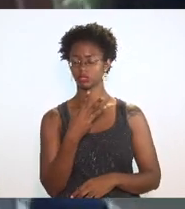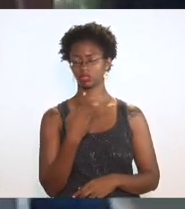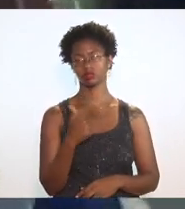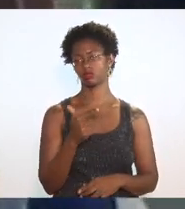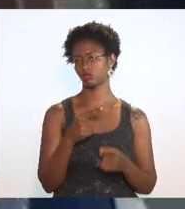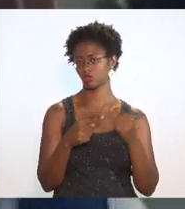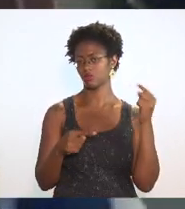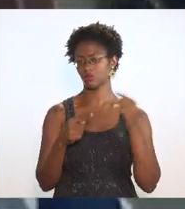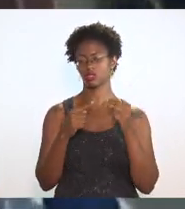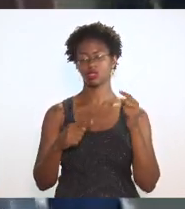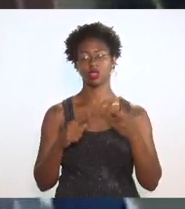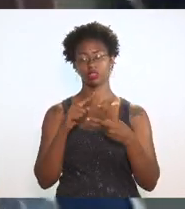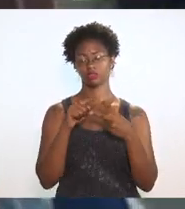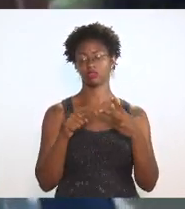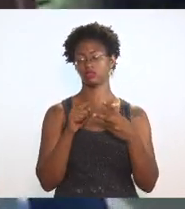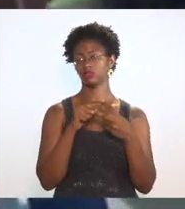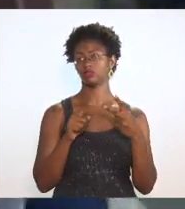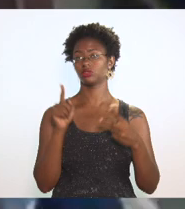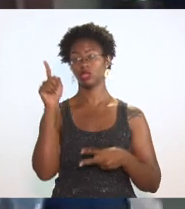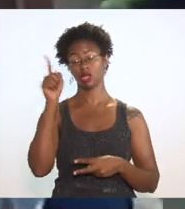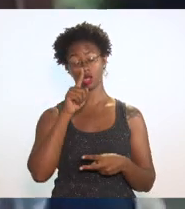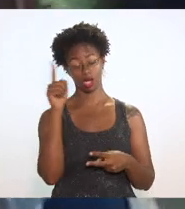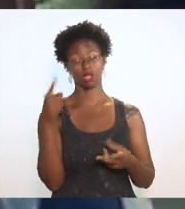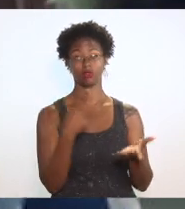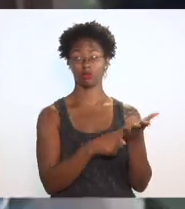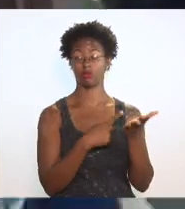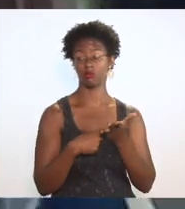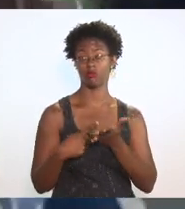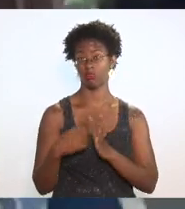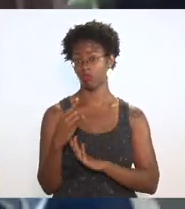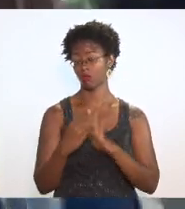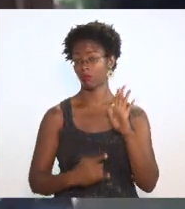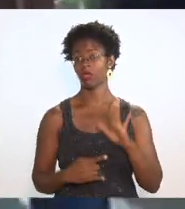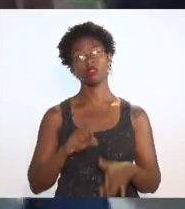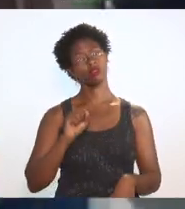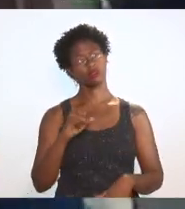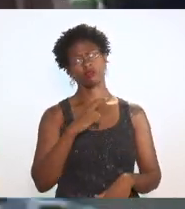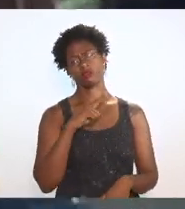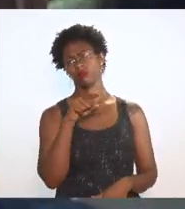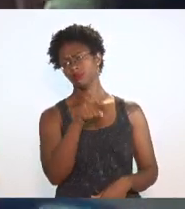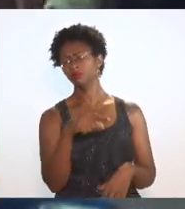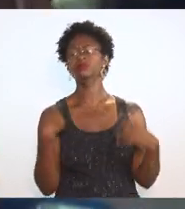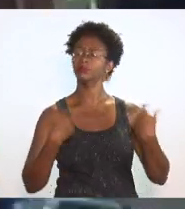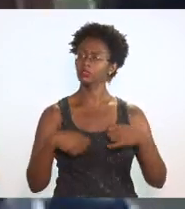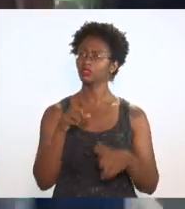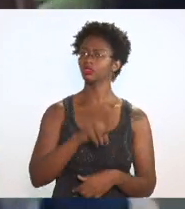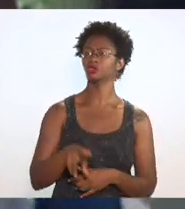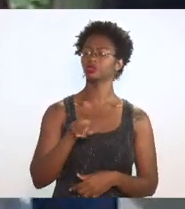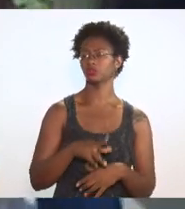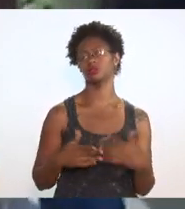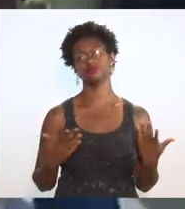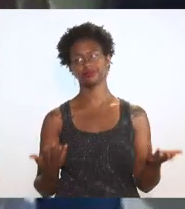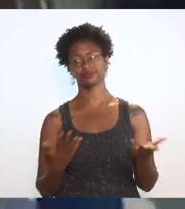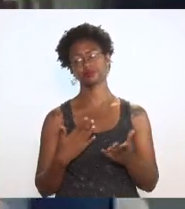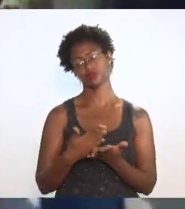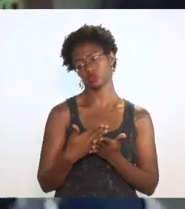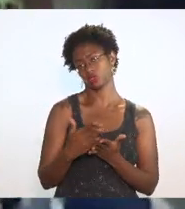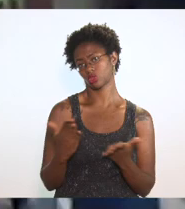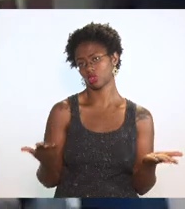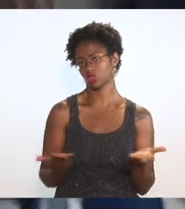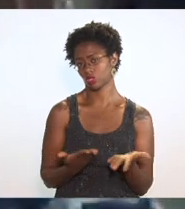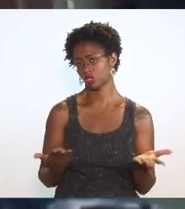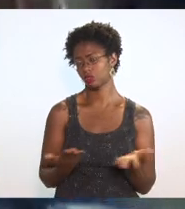ambas cláusulas estão lá no convênio e óbvio se elas estão ali é para serem aplicadas então a princípio não haveria